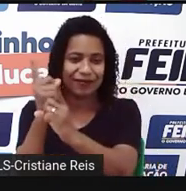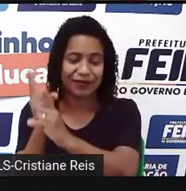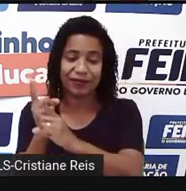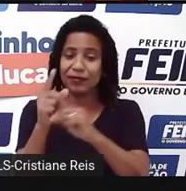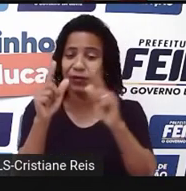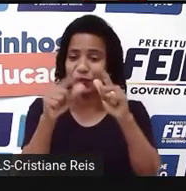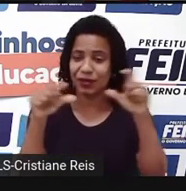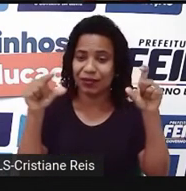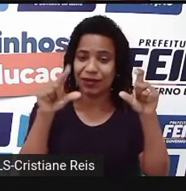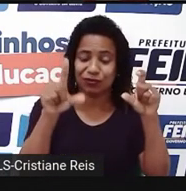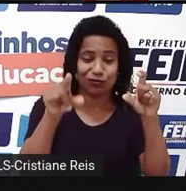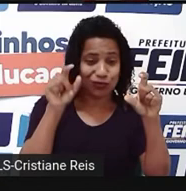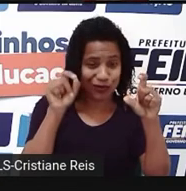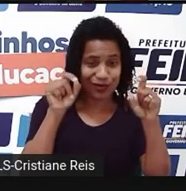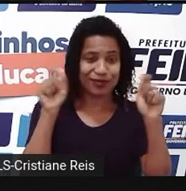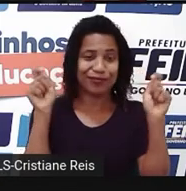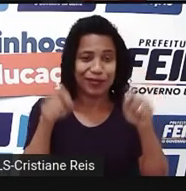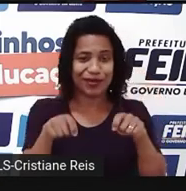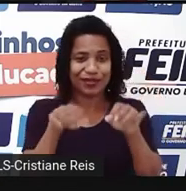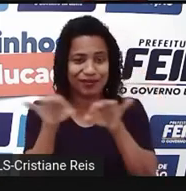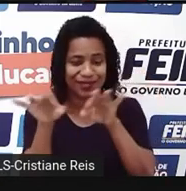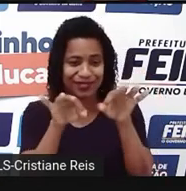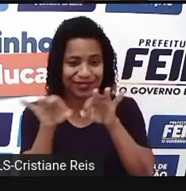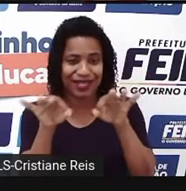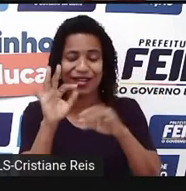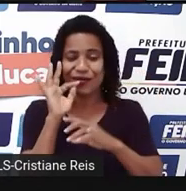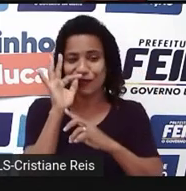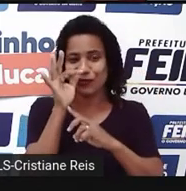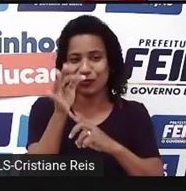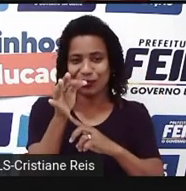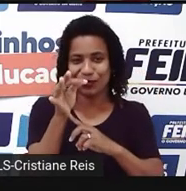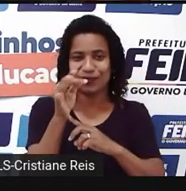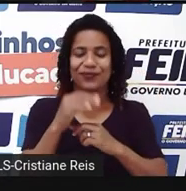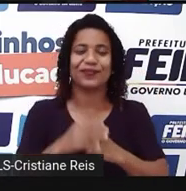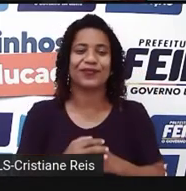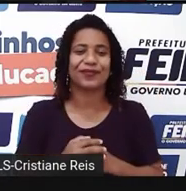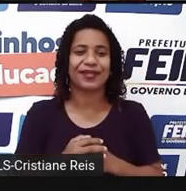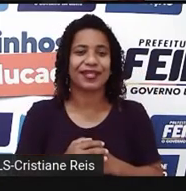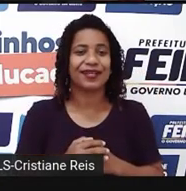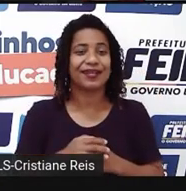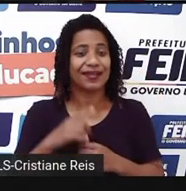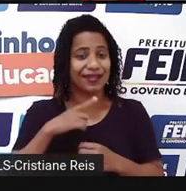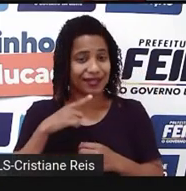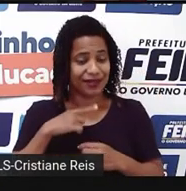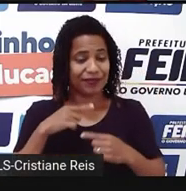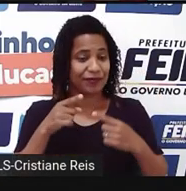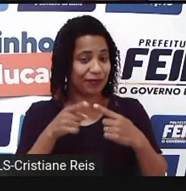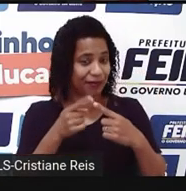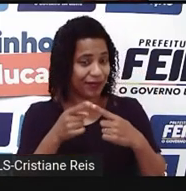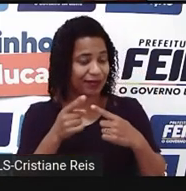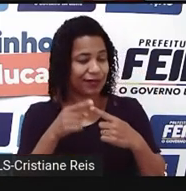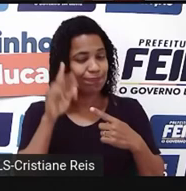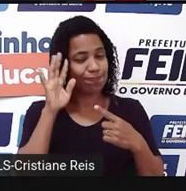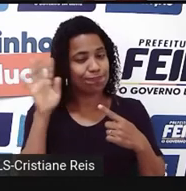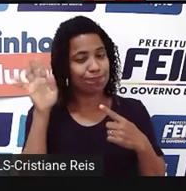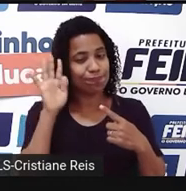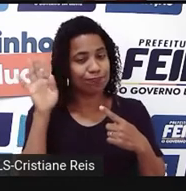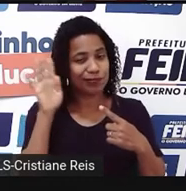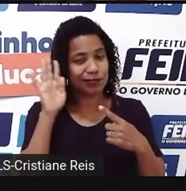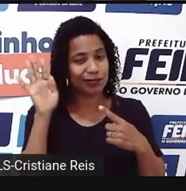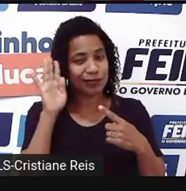tema para planejar o seu futuro. E aí, você vai seguir estes passos. Primeiro, você vai pensar em algo